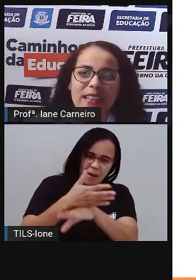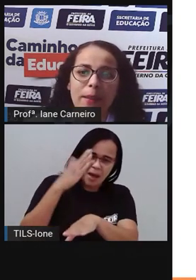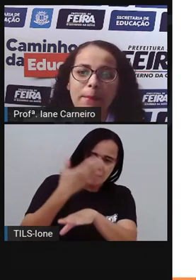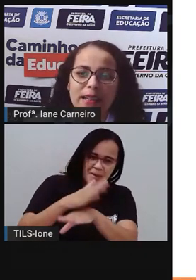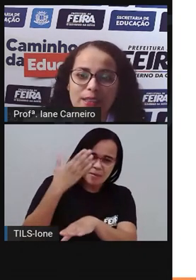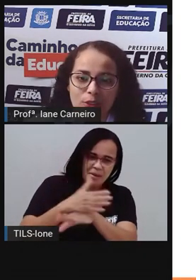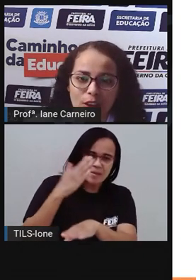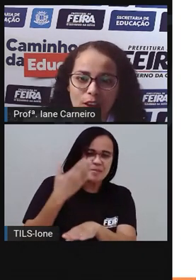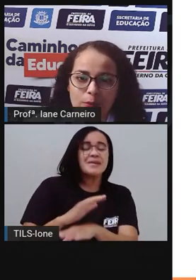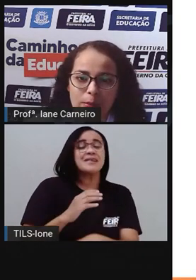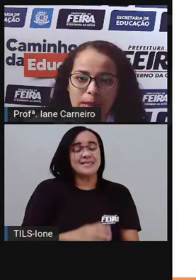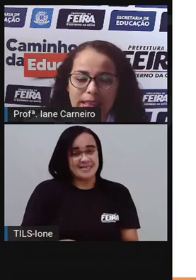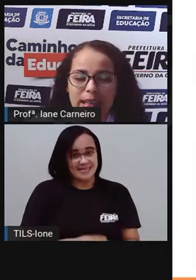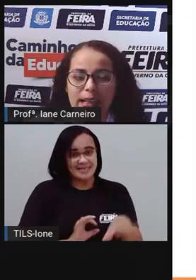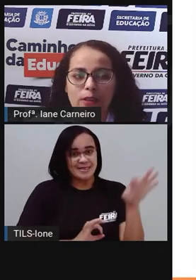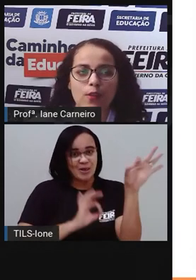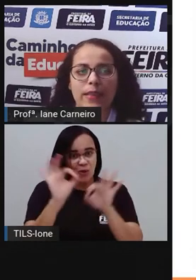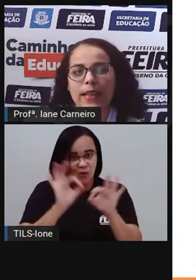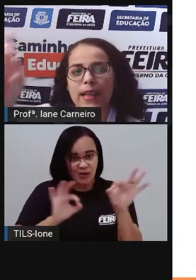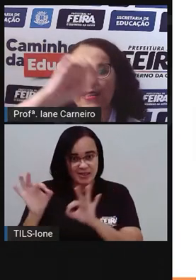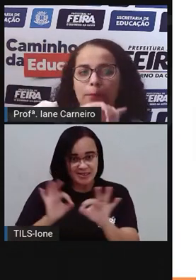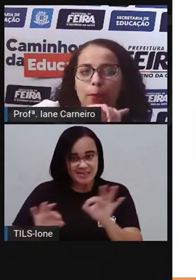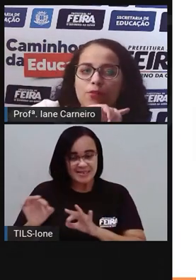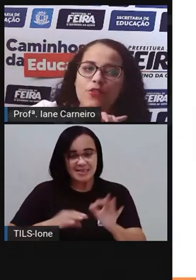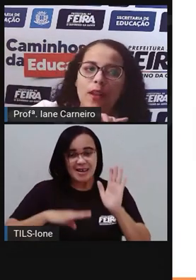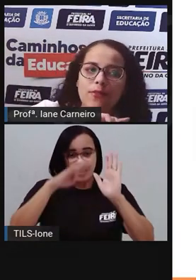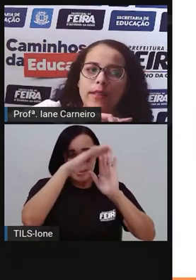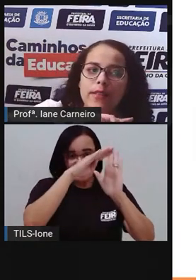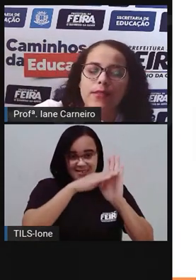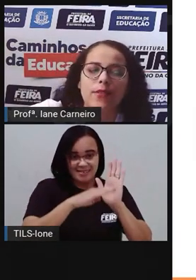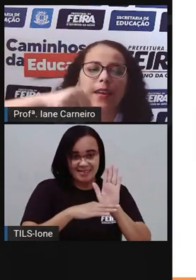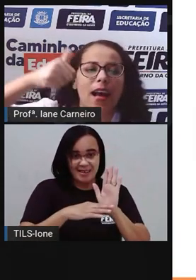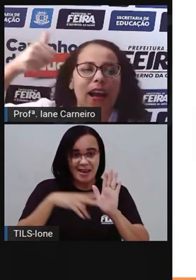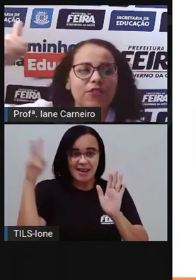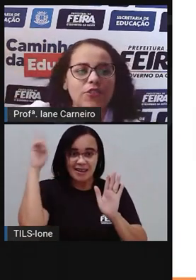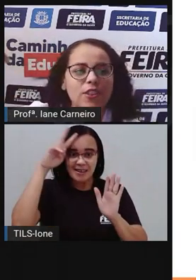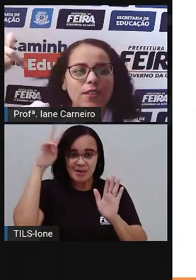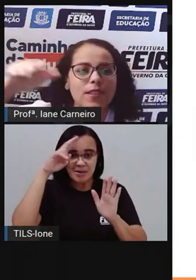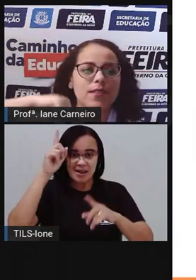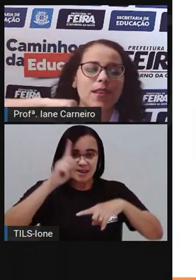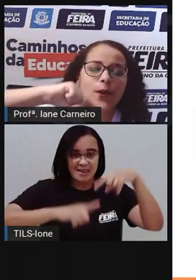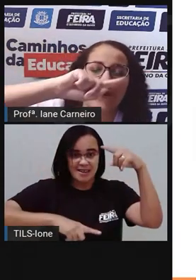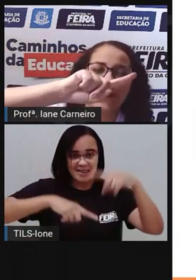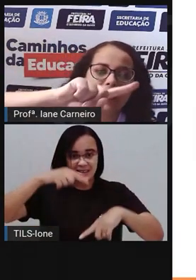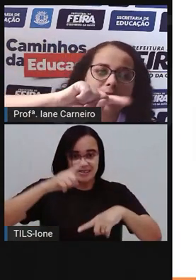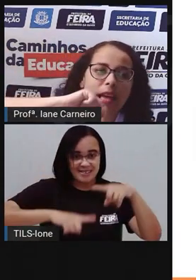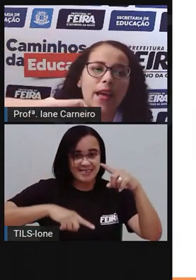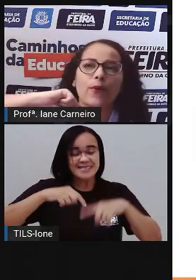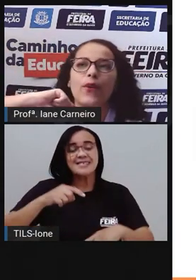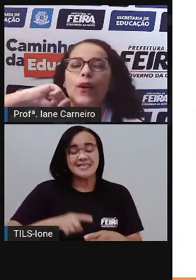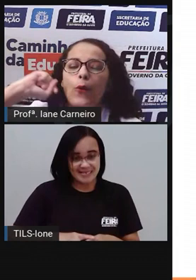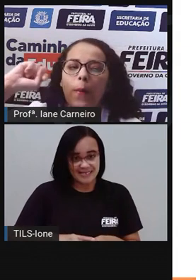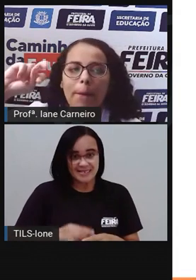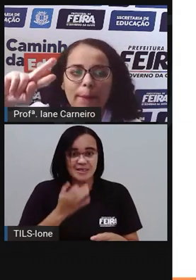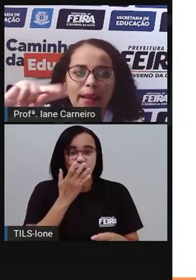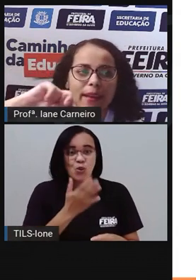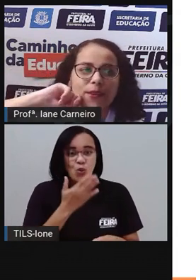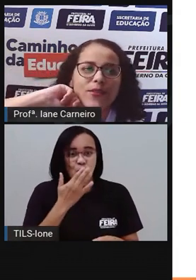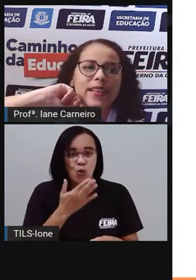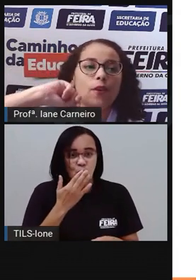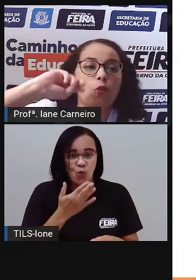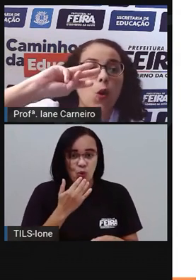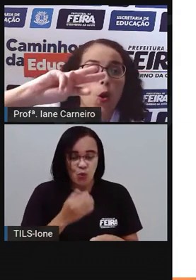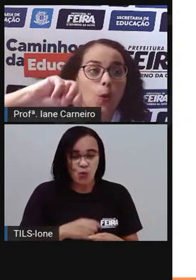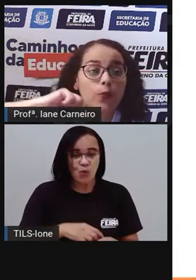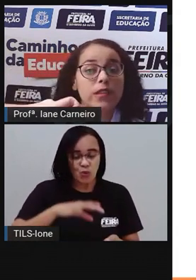Estão lembrando, ó, dos materiais. Quais foram os materiais que a prova pediu lá no início? As tintas, o pincel, o papel,